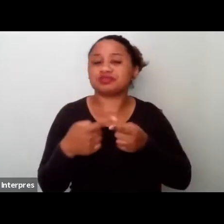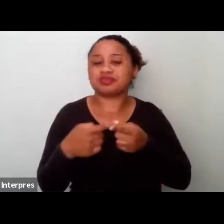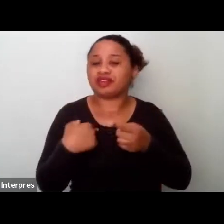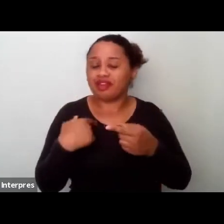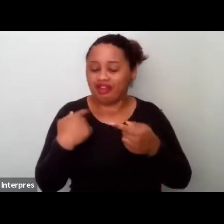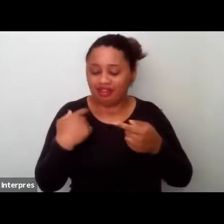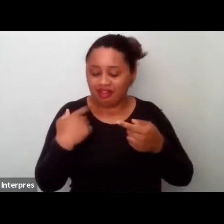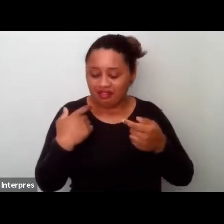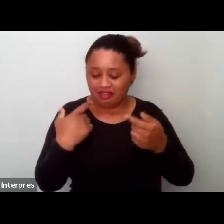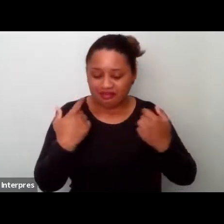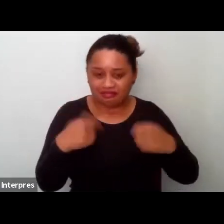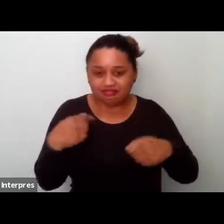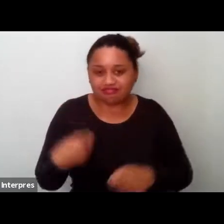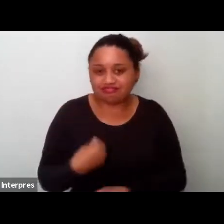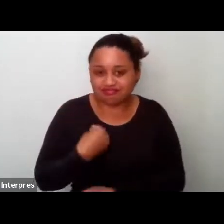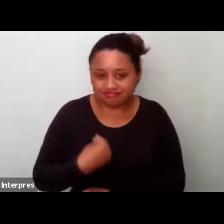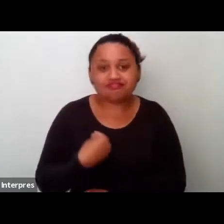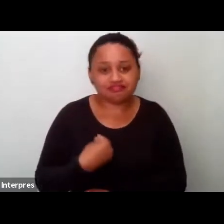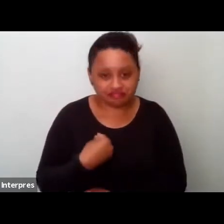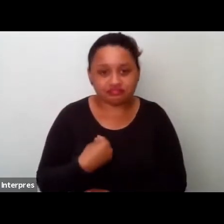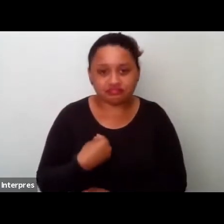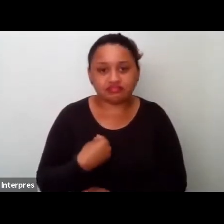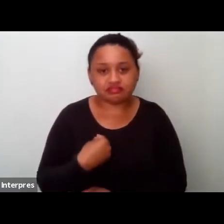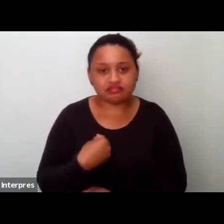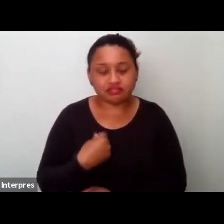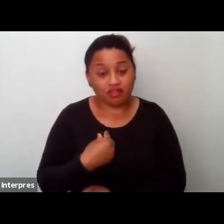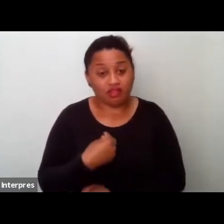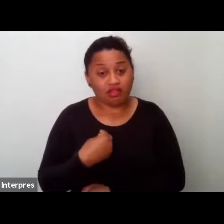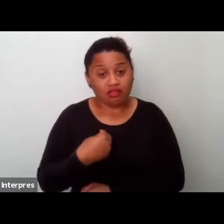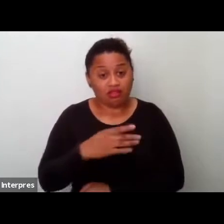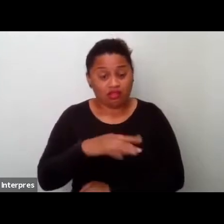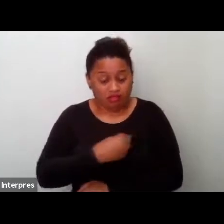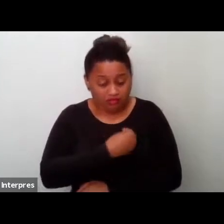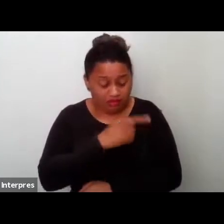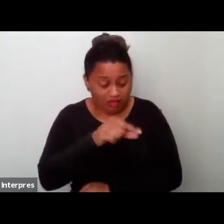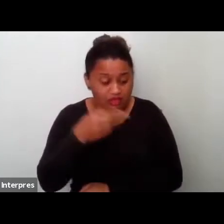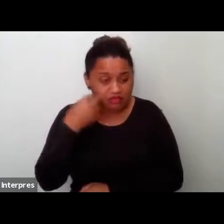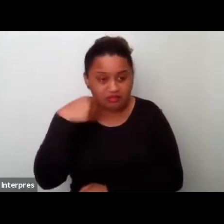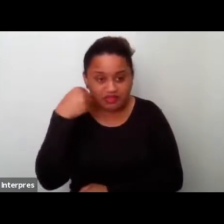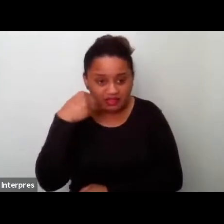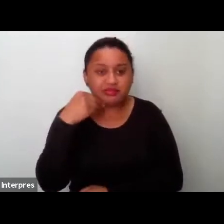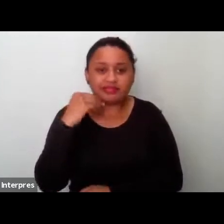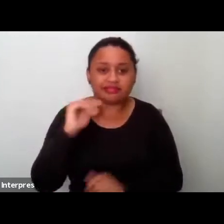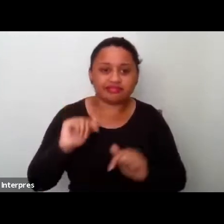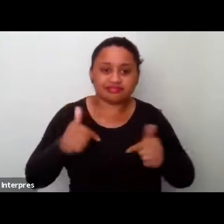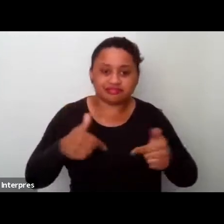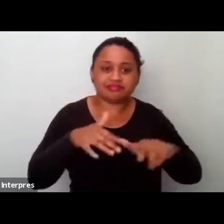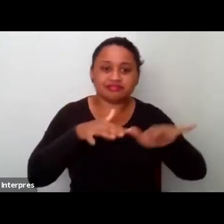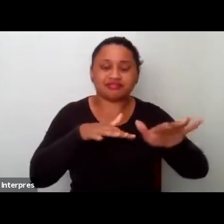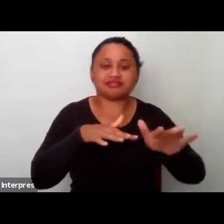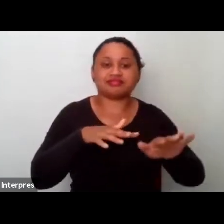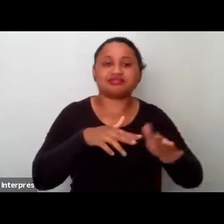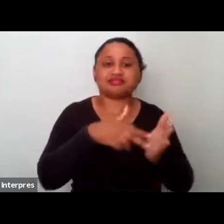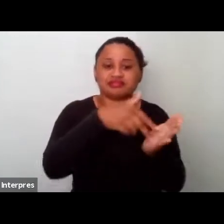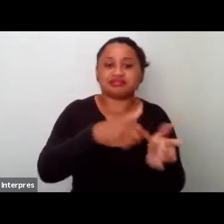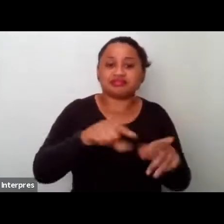existencial, né? E viver a experiência da negritude e da branquitude também.